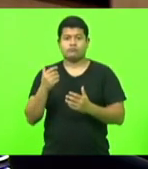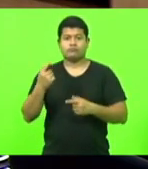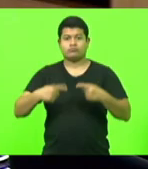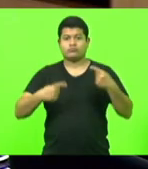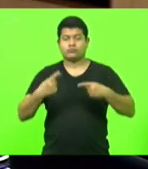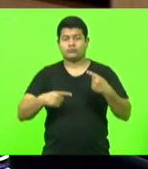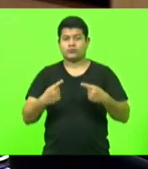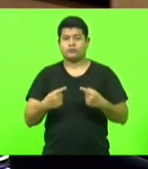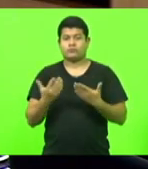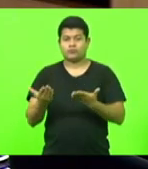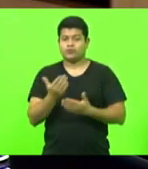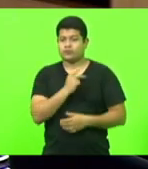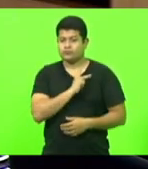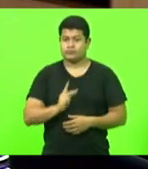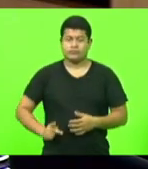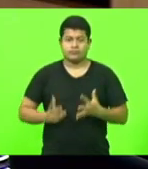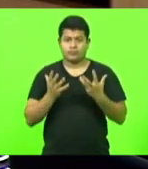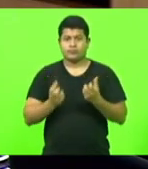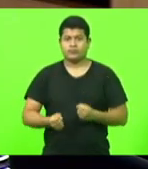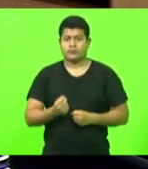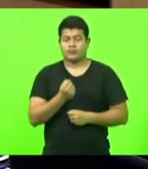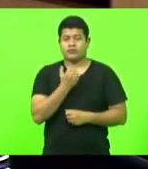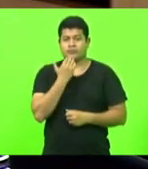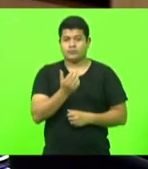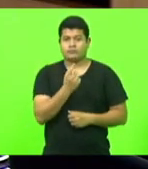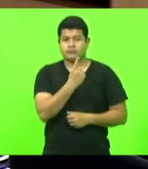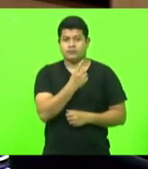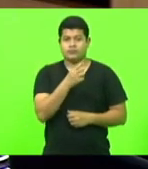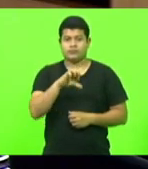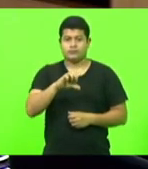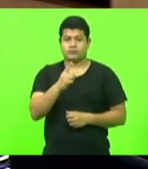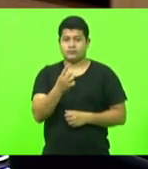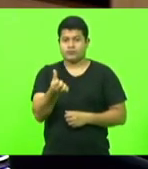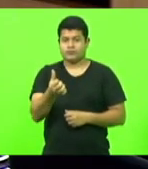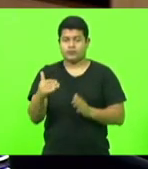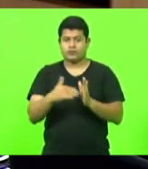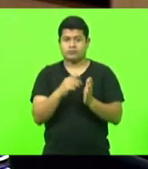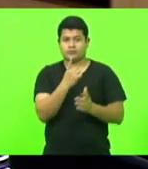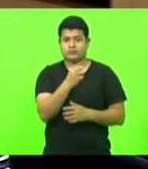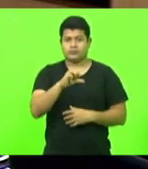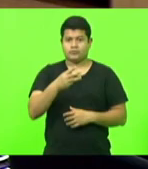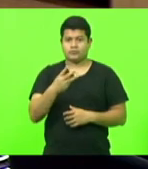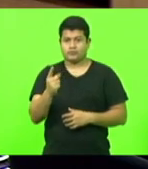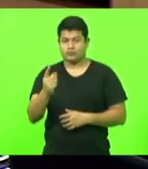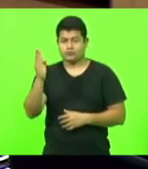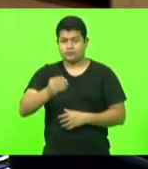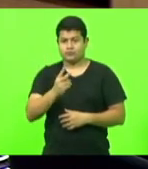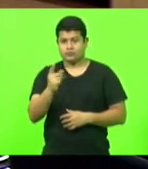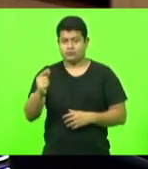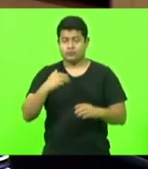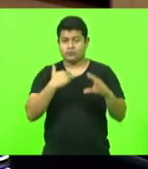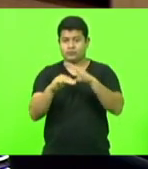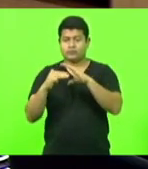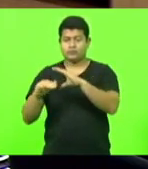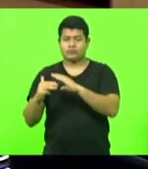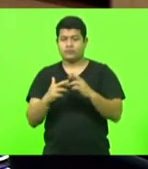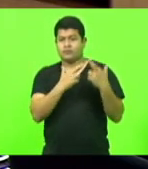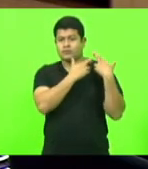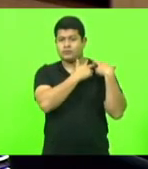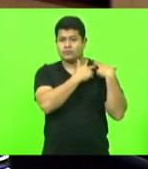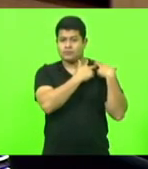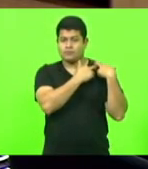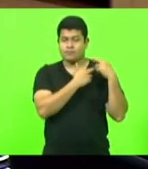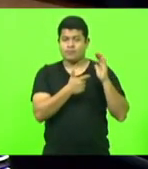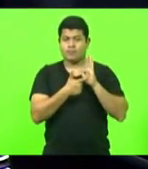requerimentos números 1.916 a 1.931 de 2021 e comunicou que encaminhará aos destinatários as indicações números 2